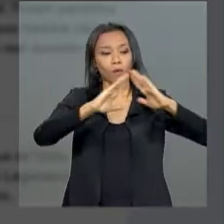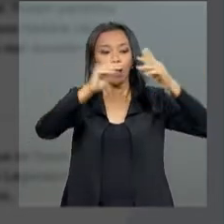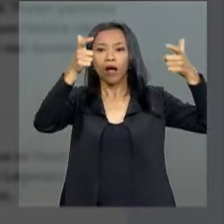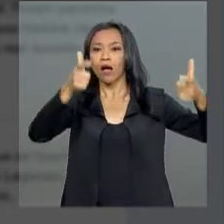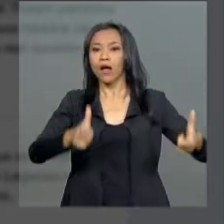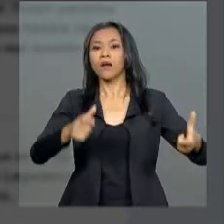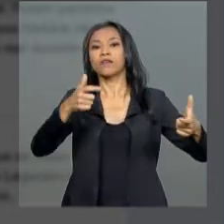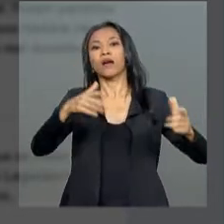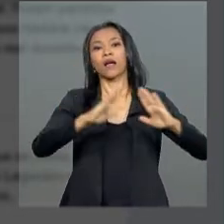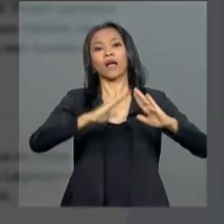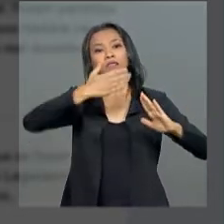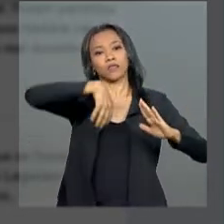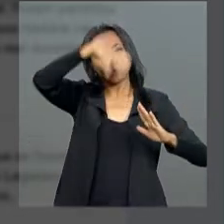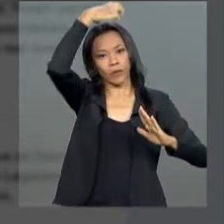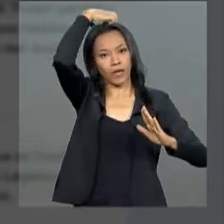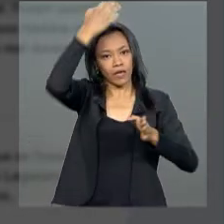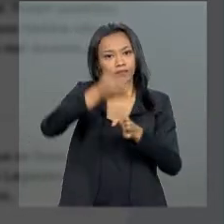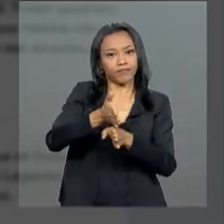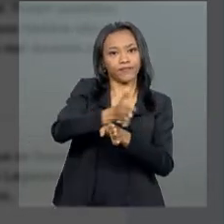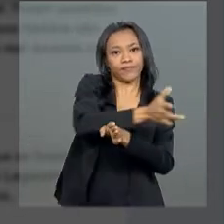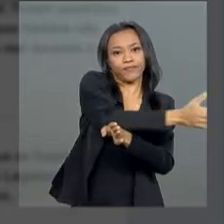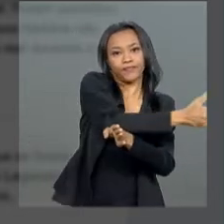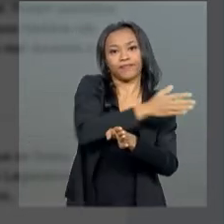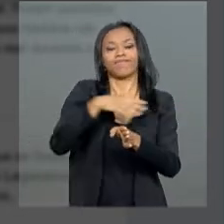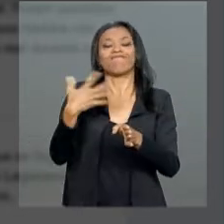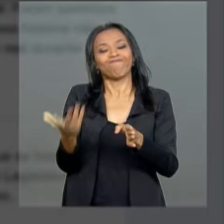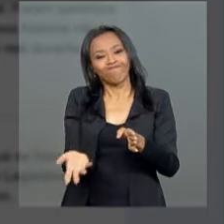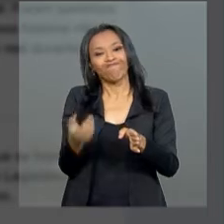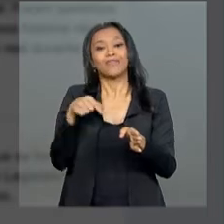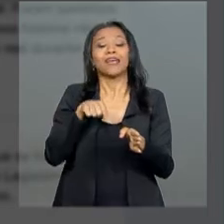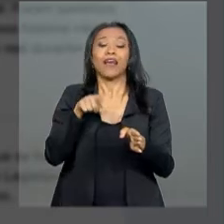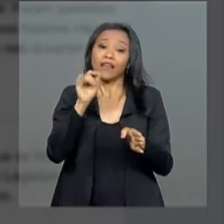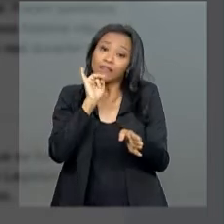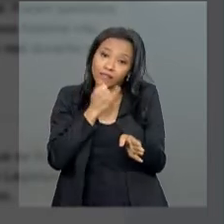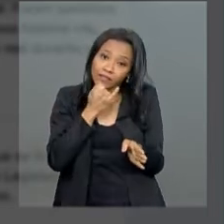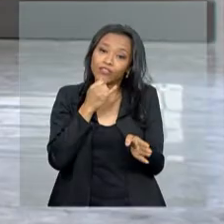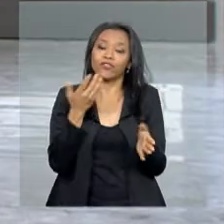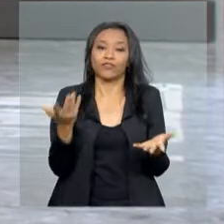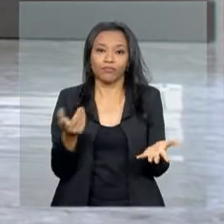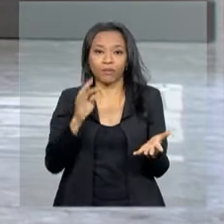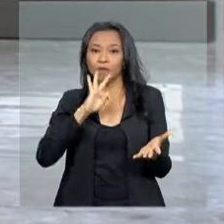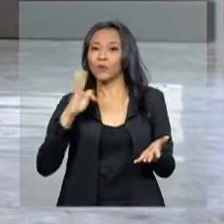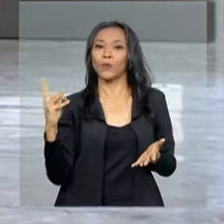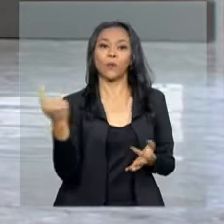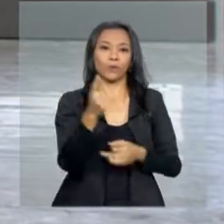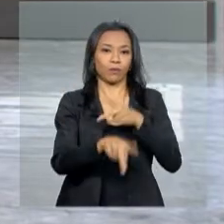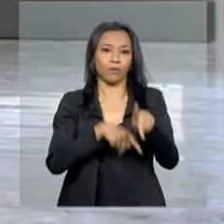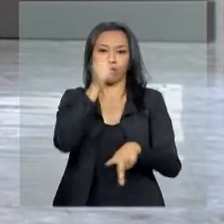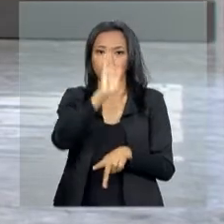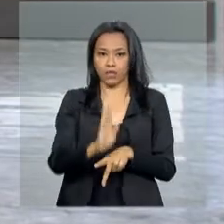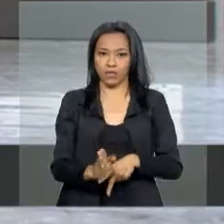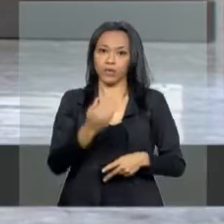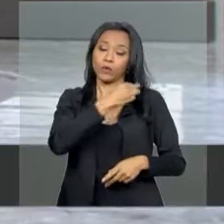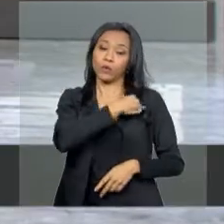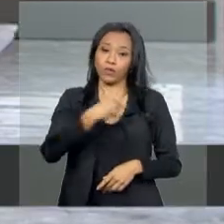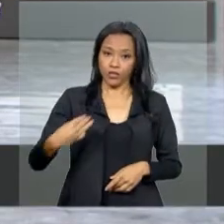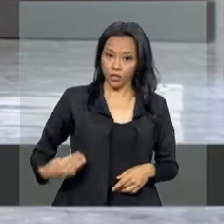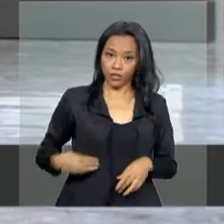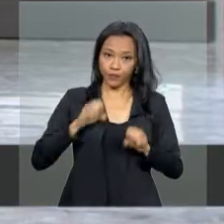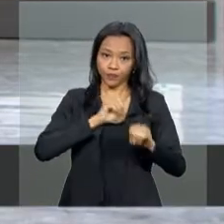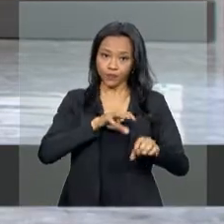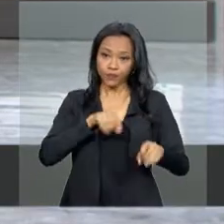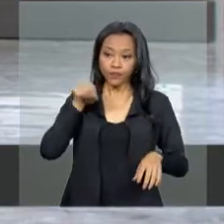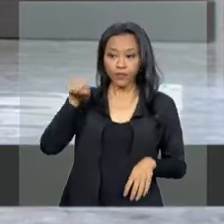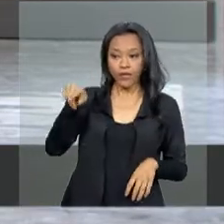durante o império. É um dia de tristeza para todos os brasileiros. O ministro da Educação, a qual a Universidade